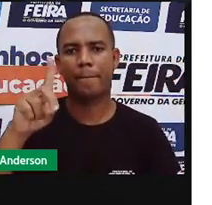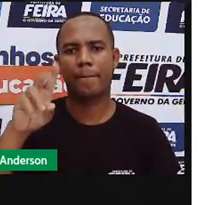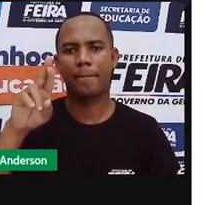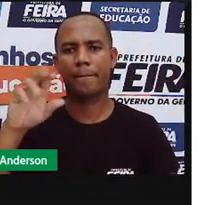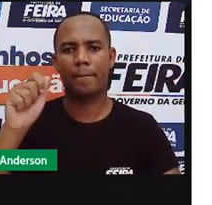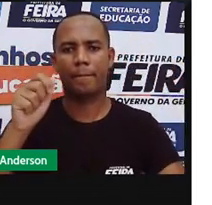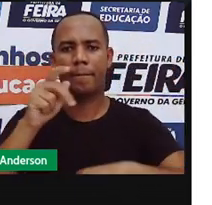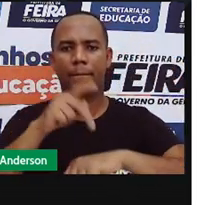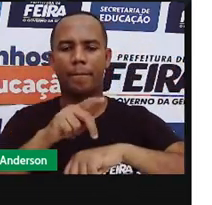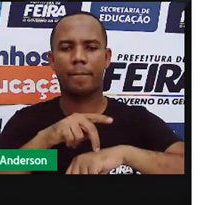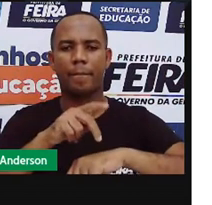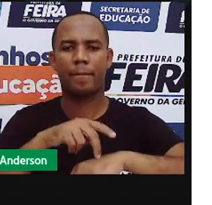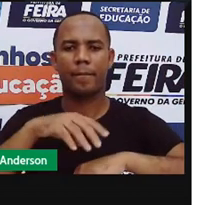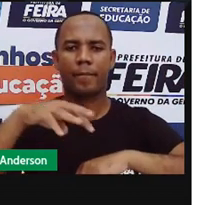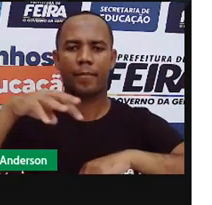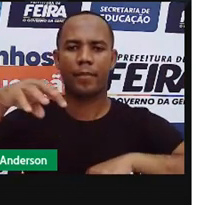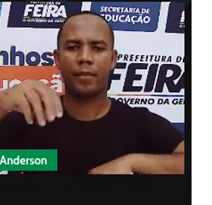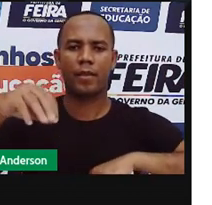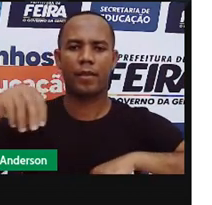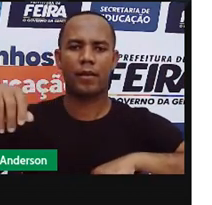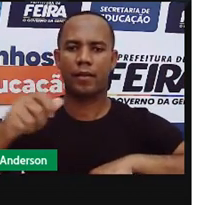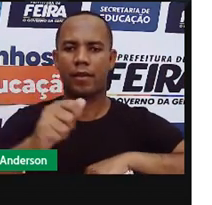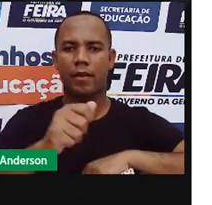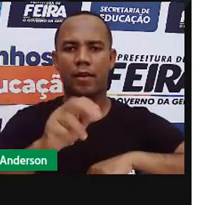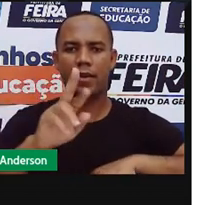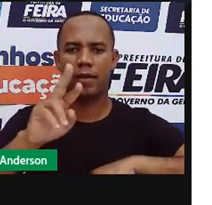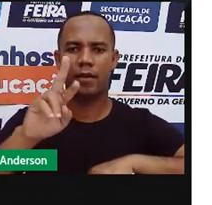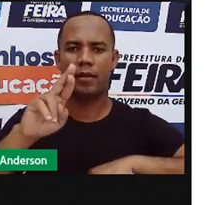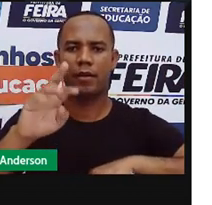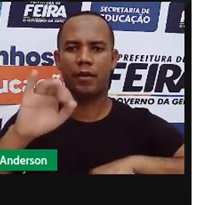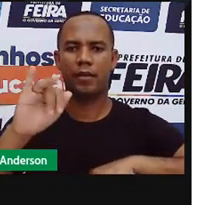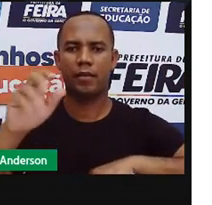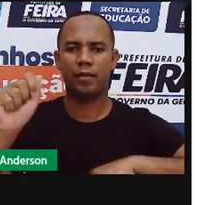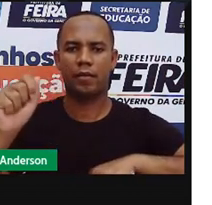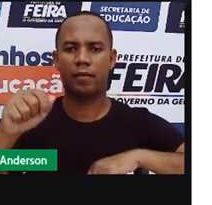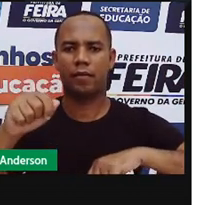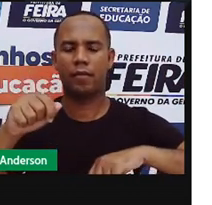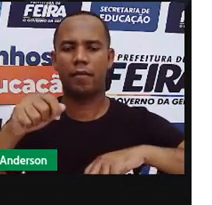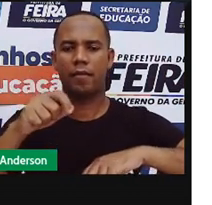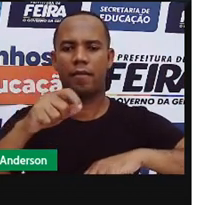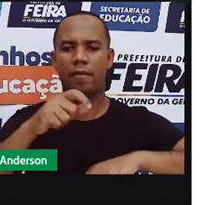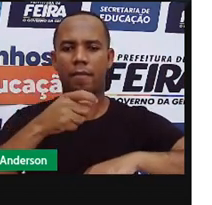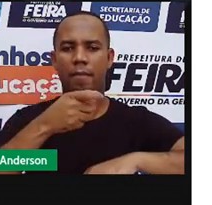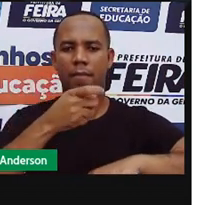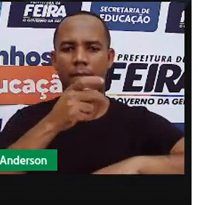areia, brita, prego.